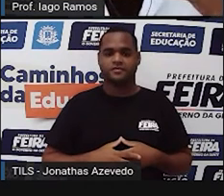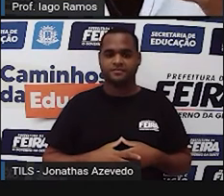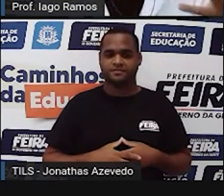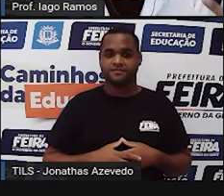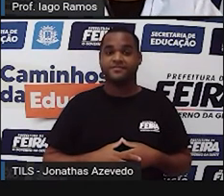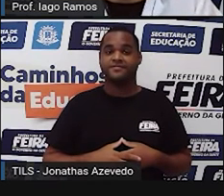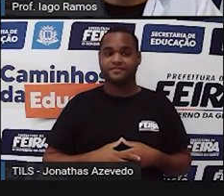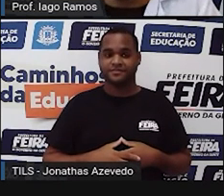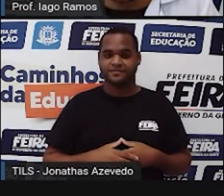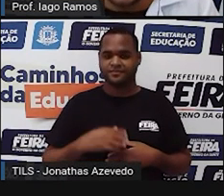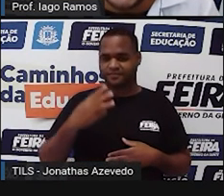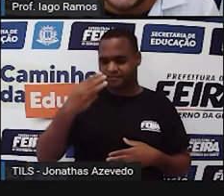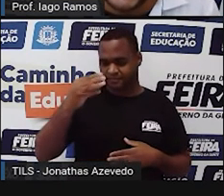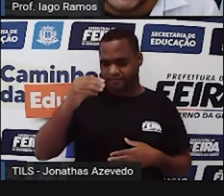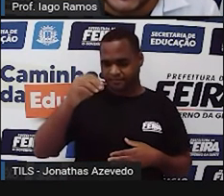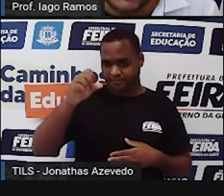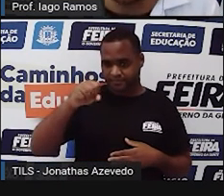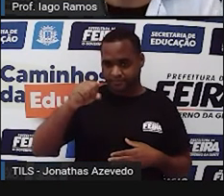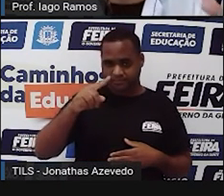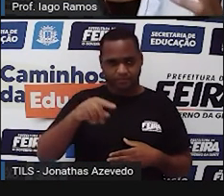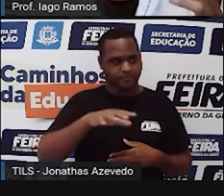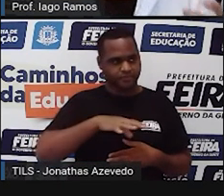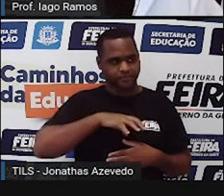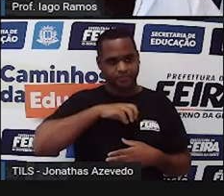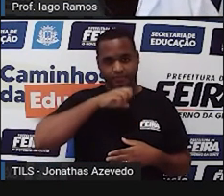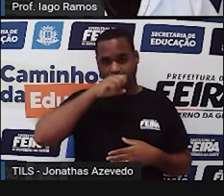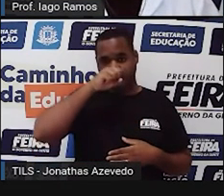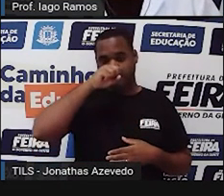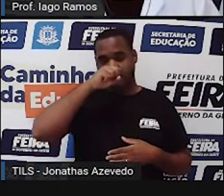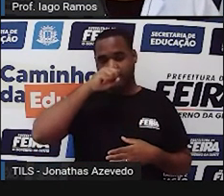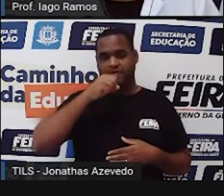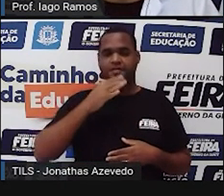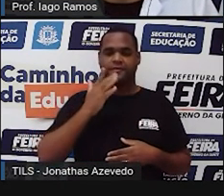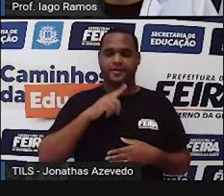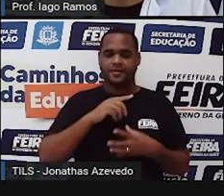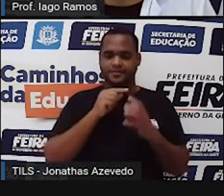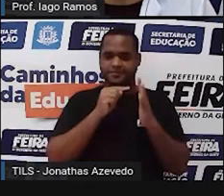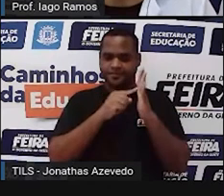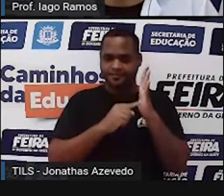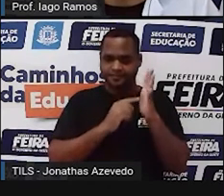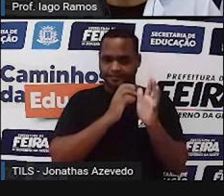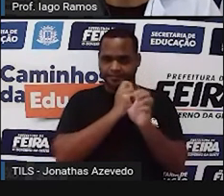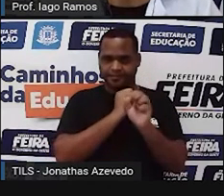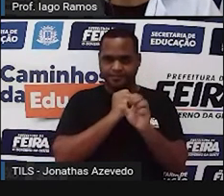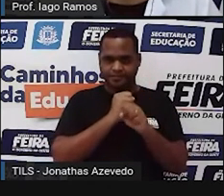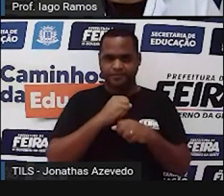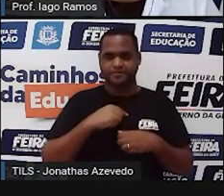Então, mais 30 segundos de respiração para a gente fazer cálculo. Vamos lá?